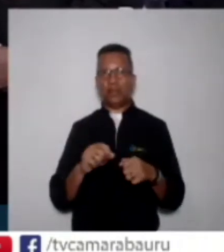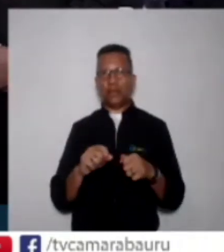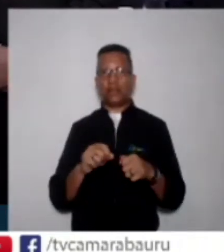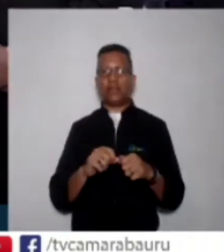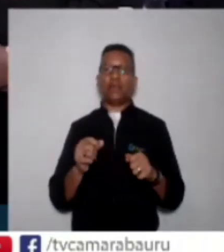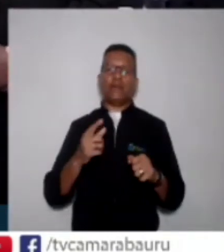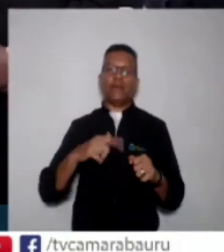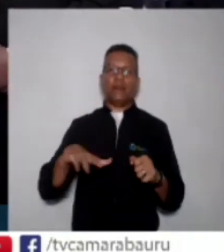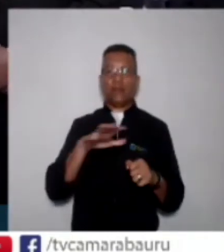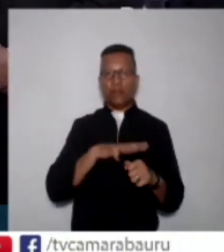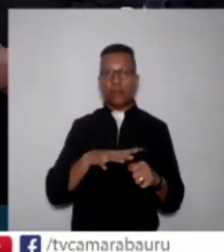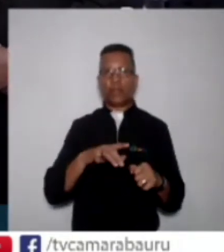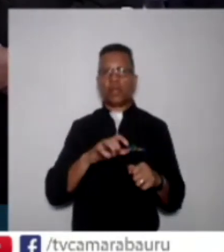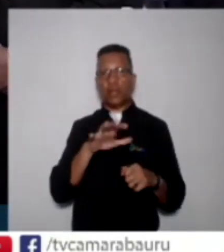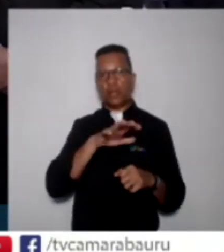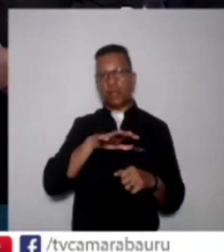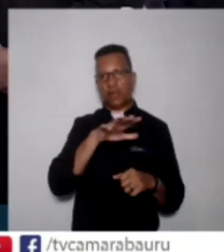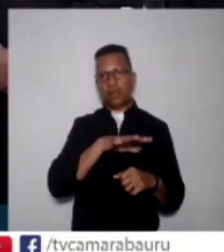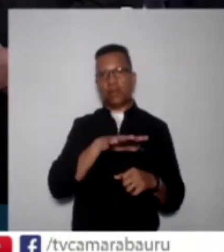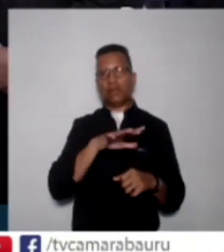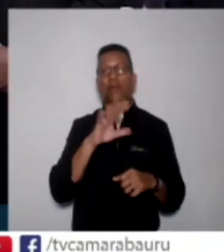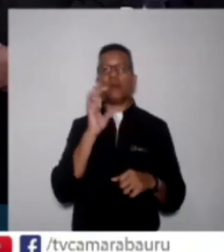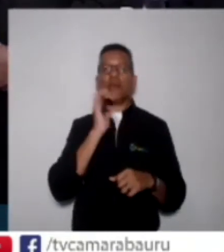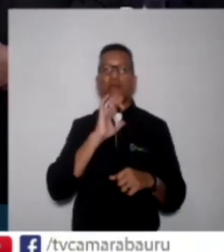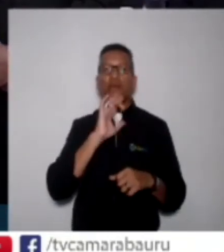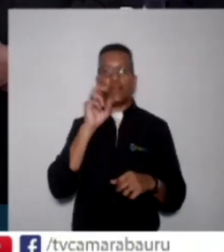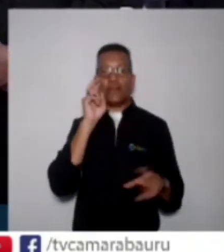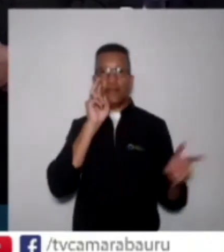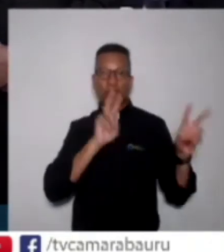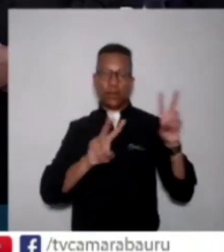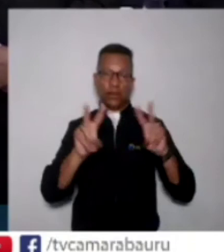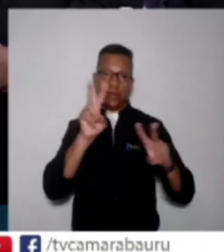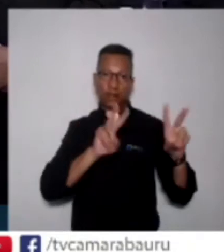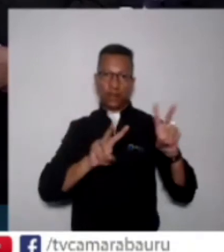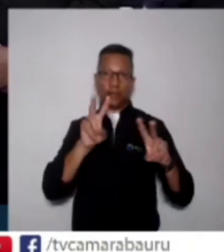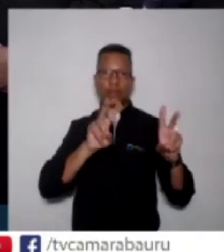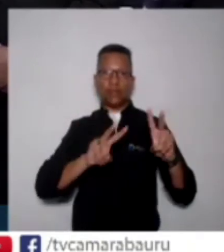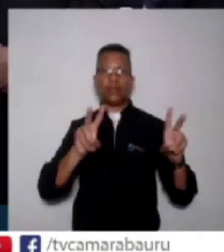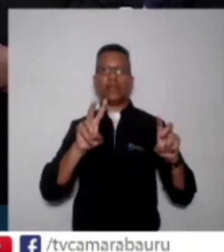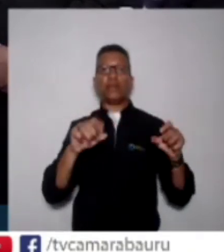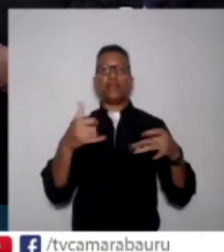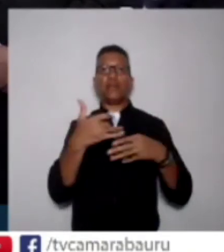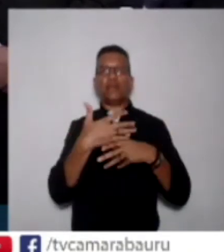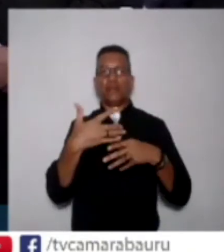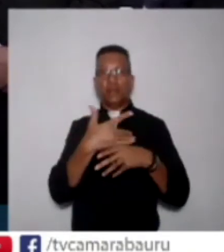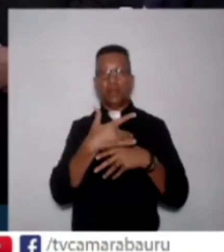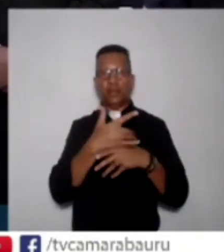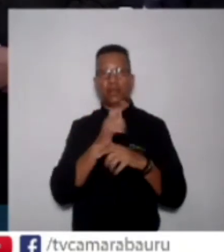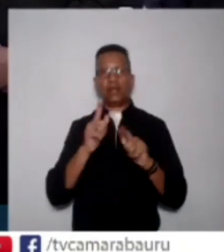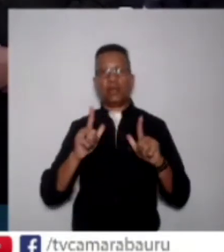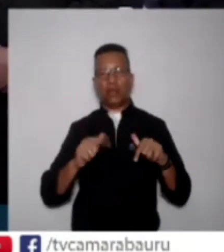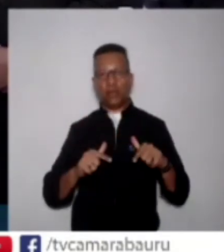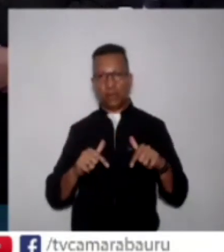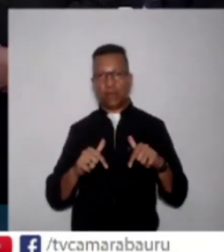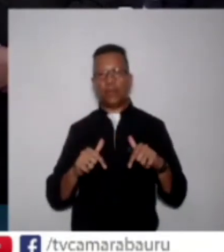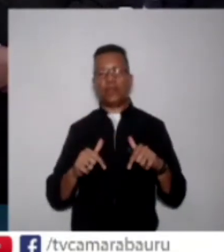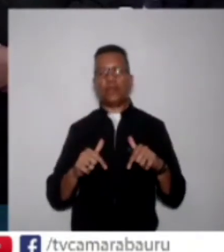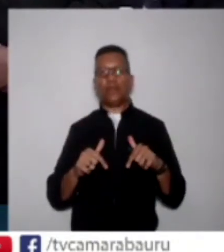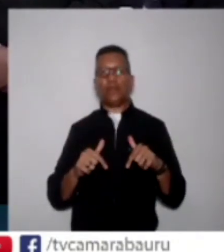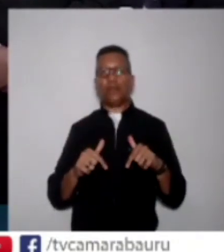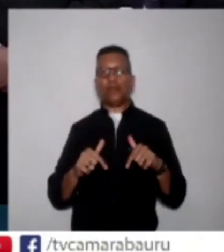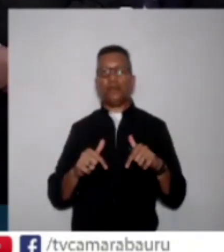região consiga enxergar a cidade de Bauru e fazer a